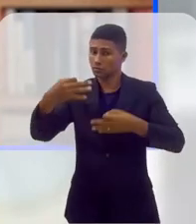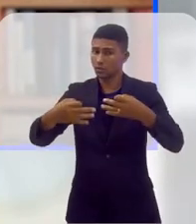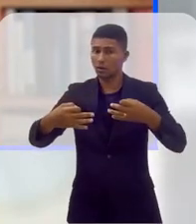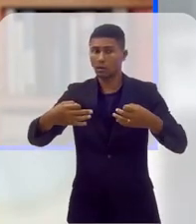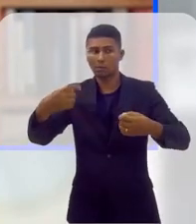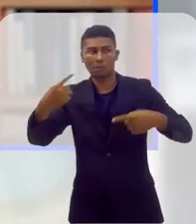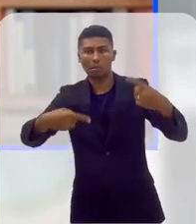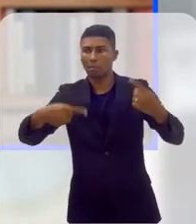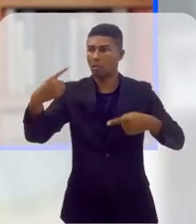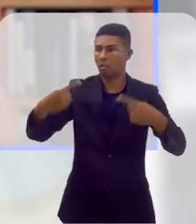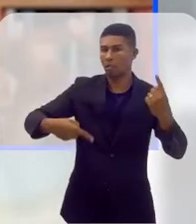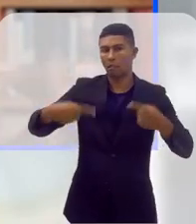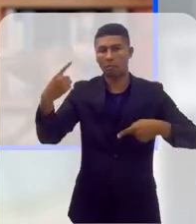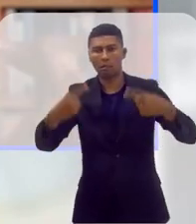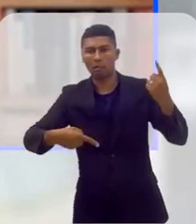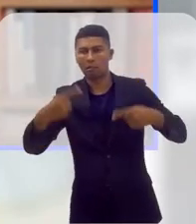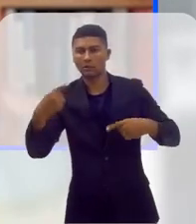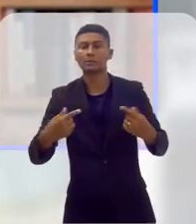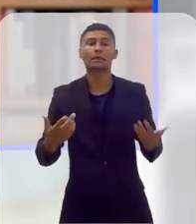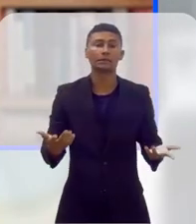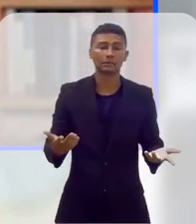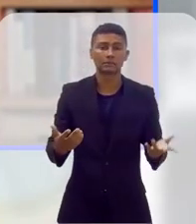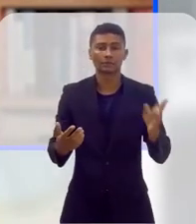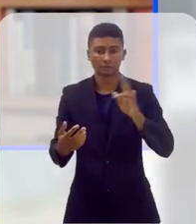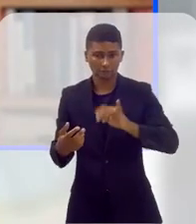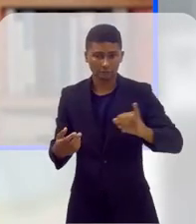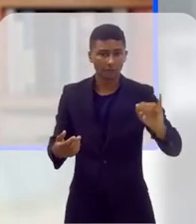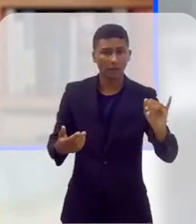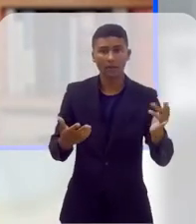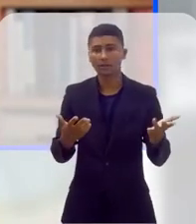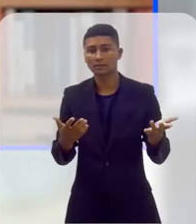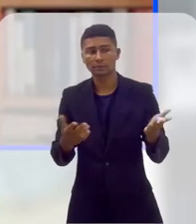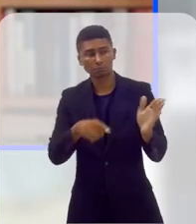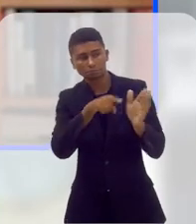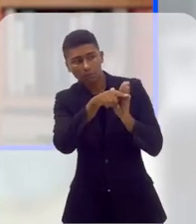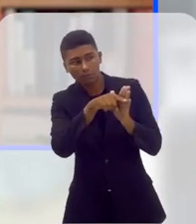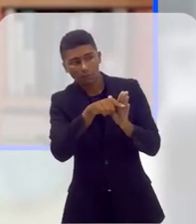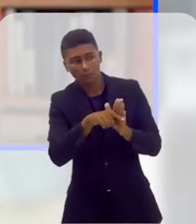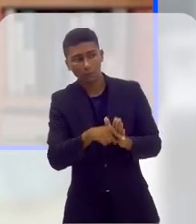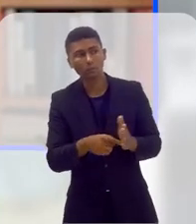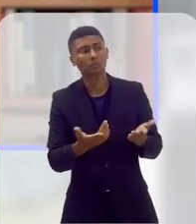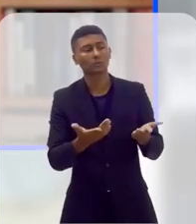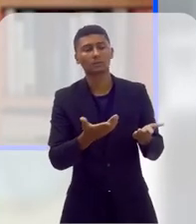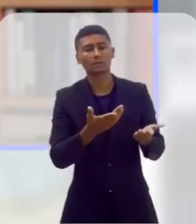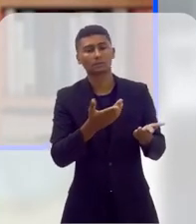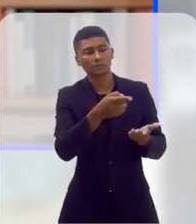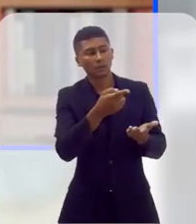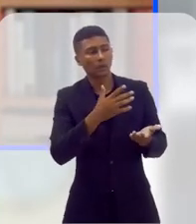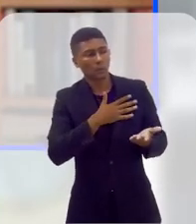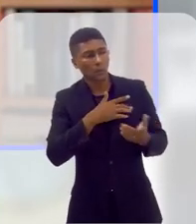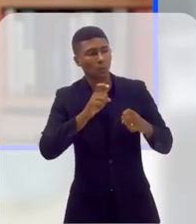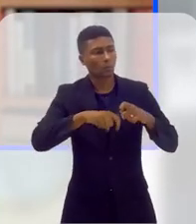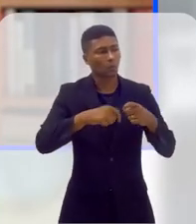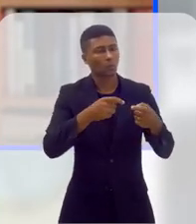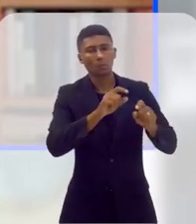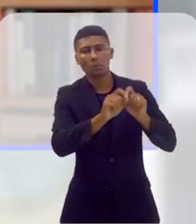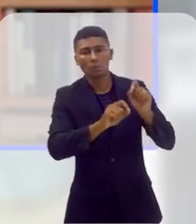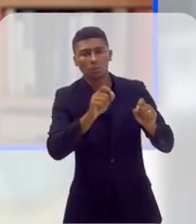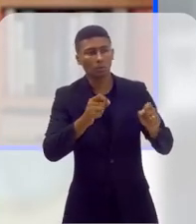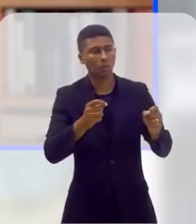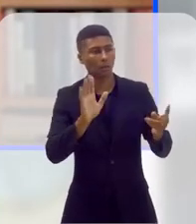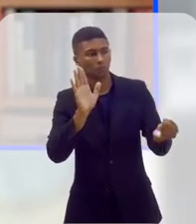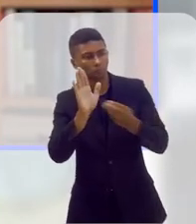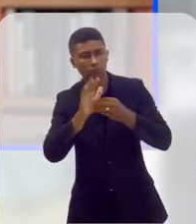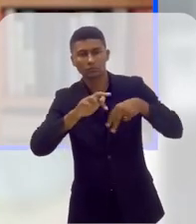ainda não se resolveu se vão incluir ou não vão incluir perguntas sobre orientação sexual e identidade de